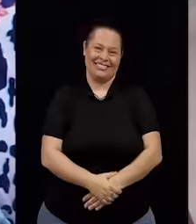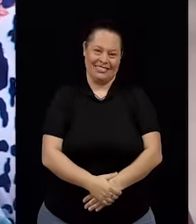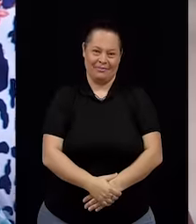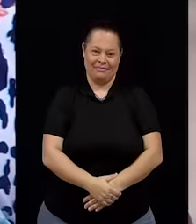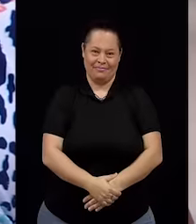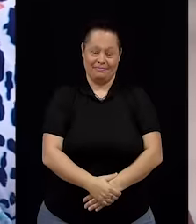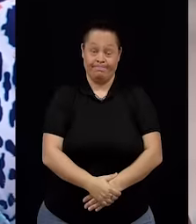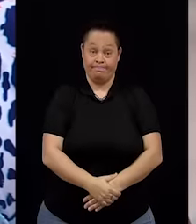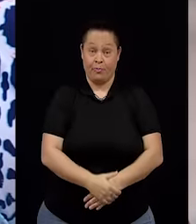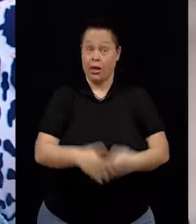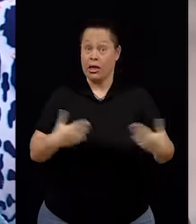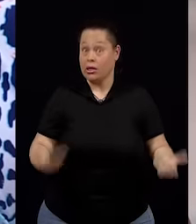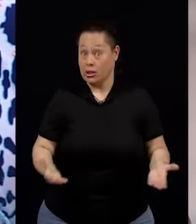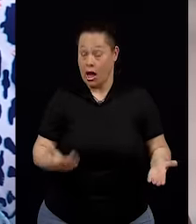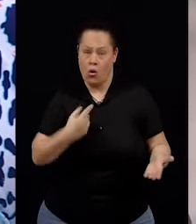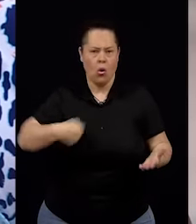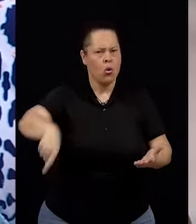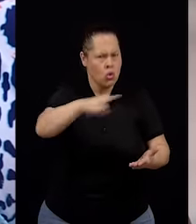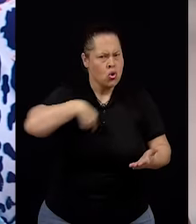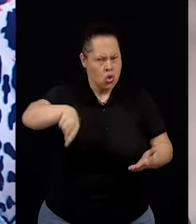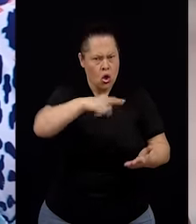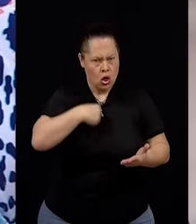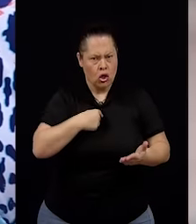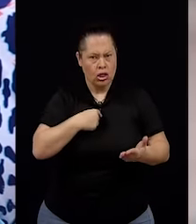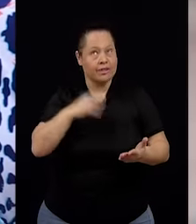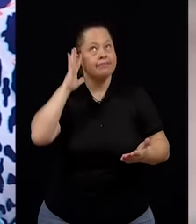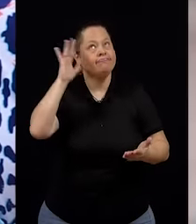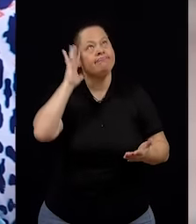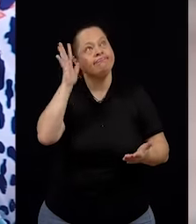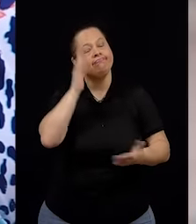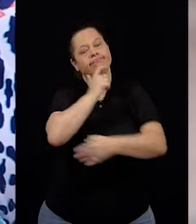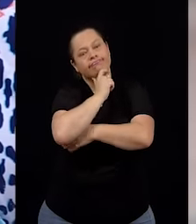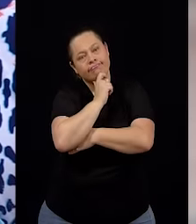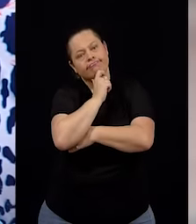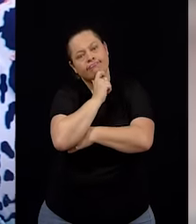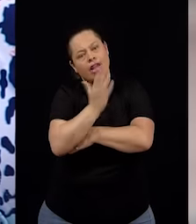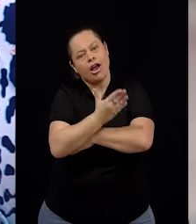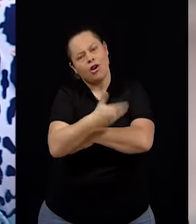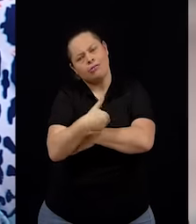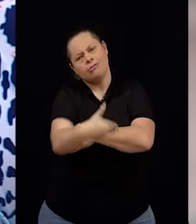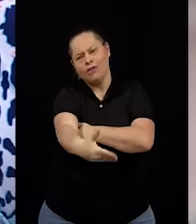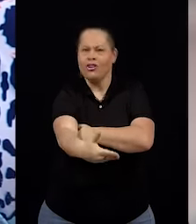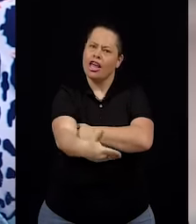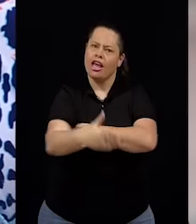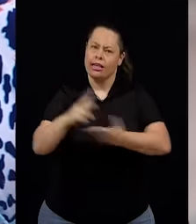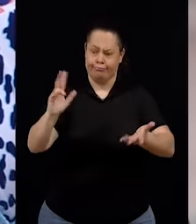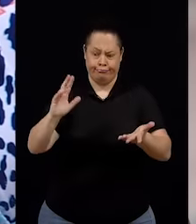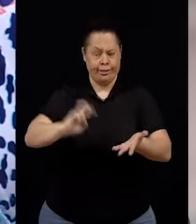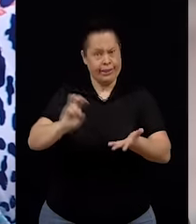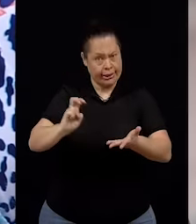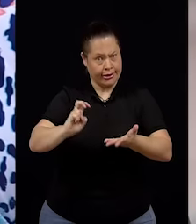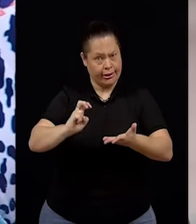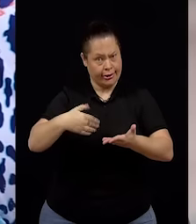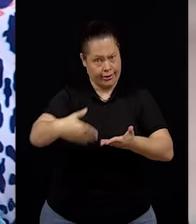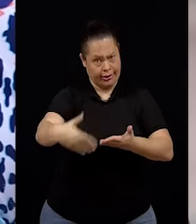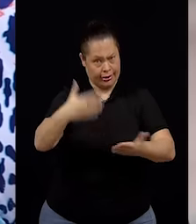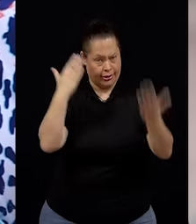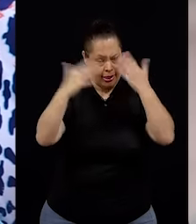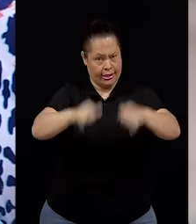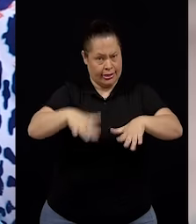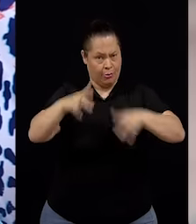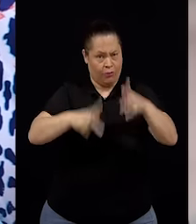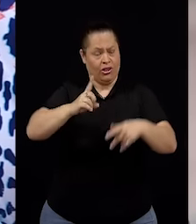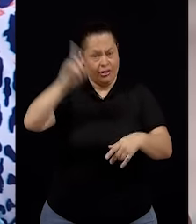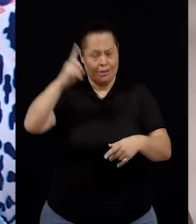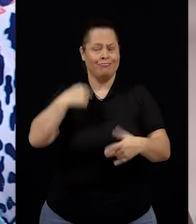Nós olhamos para a 5ª Assembleia do Povo de Deus com bastante vontade, com bastante desejo de que